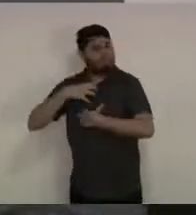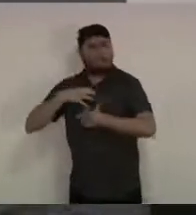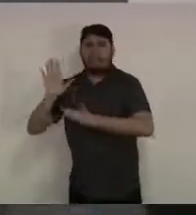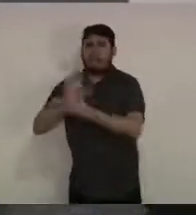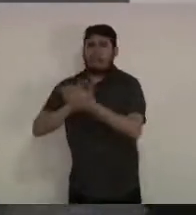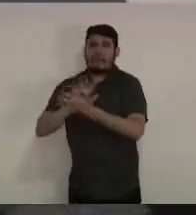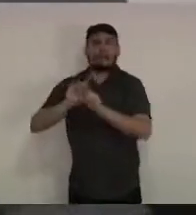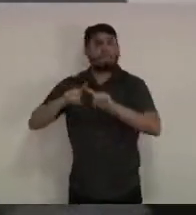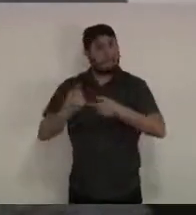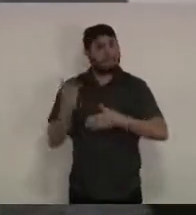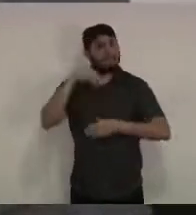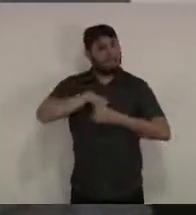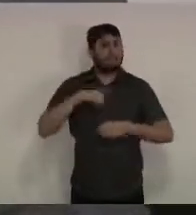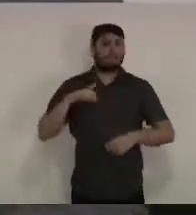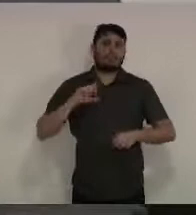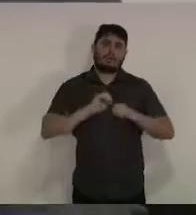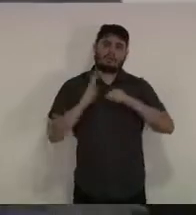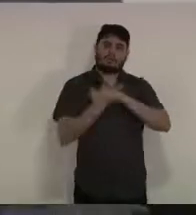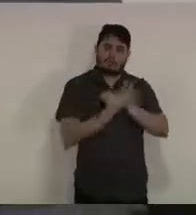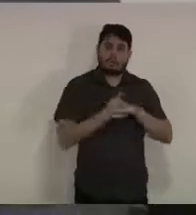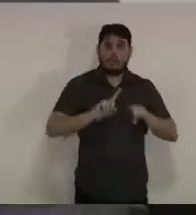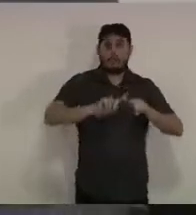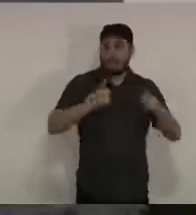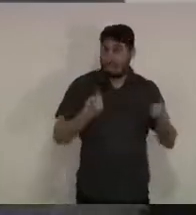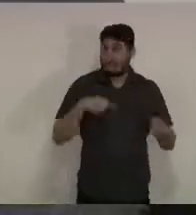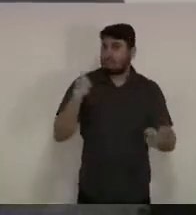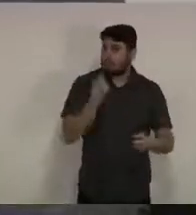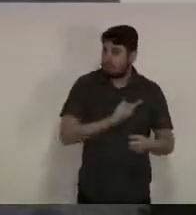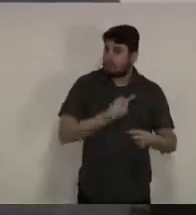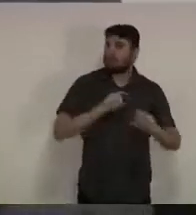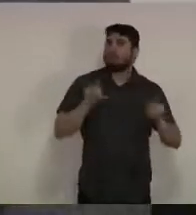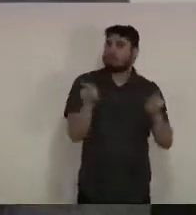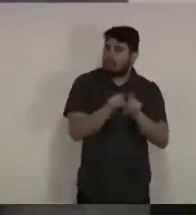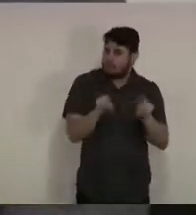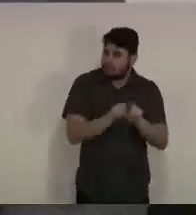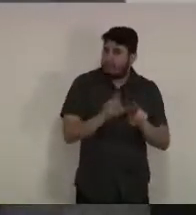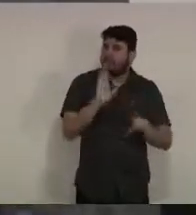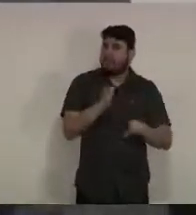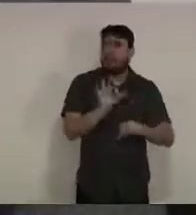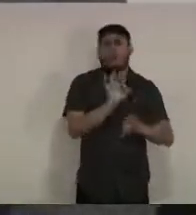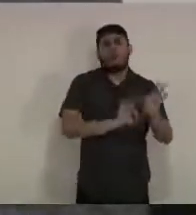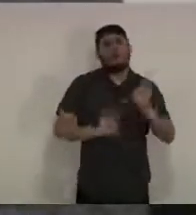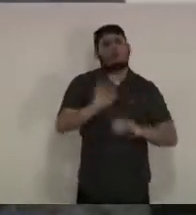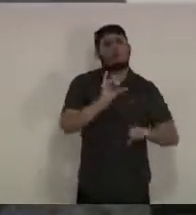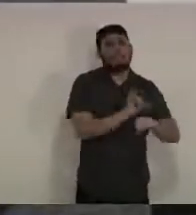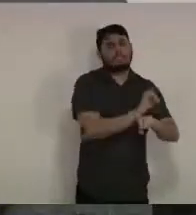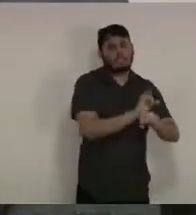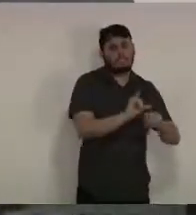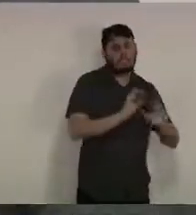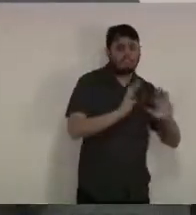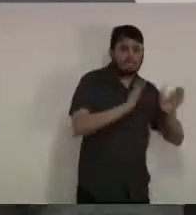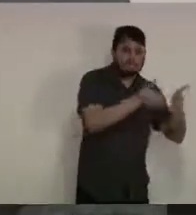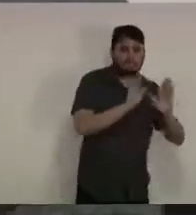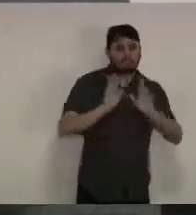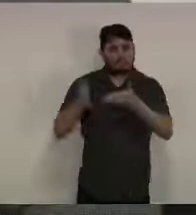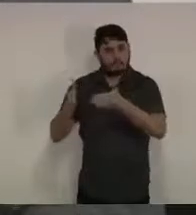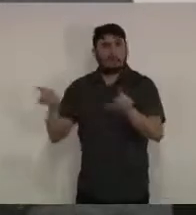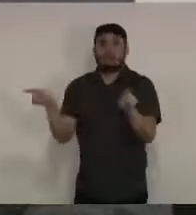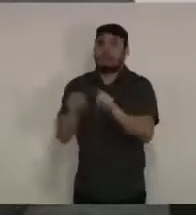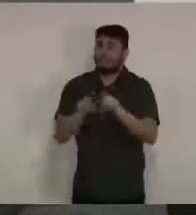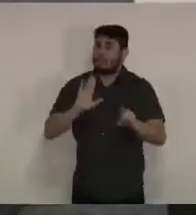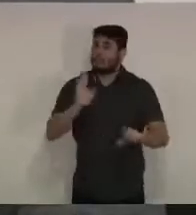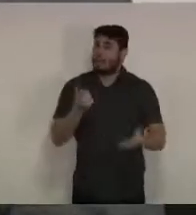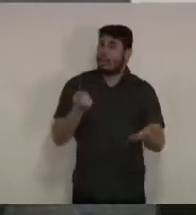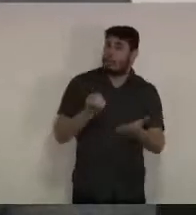fazer a aquisição de mais EPIs de mais medicamentos para garantir a assistência os testes estão sendo feitos acima da